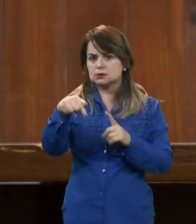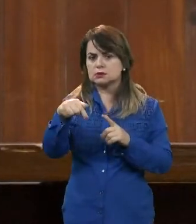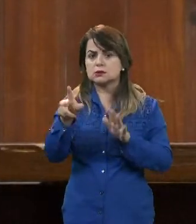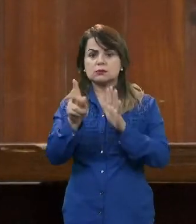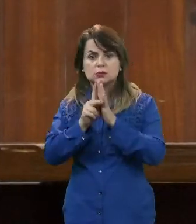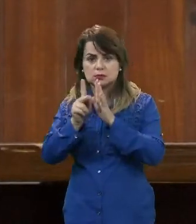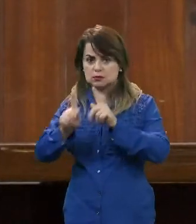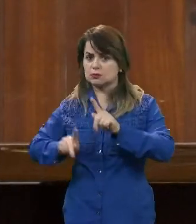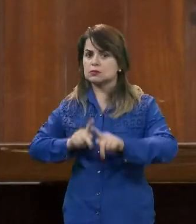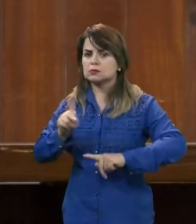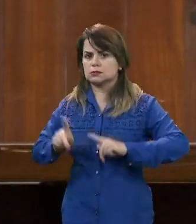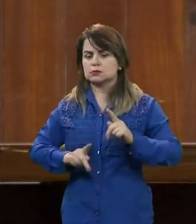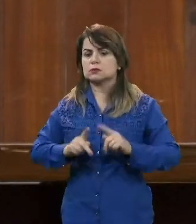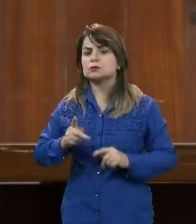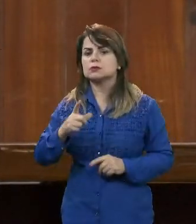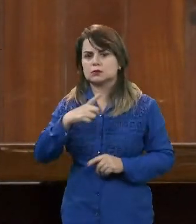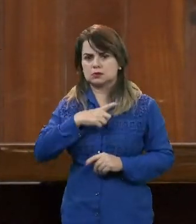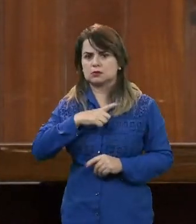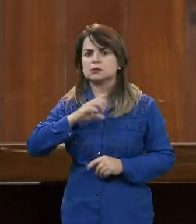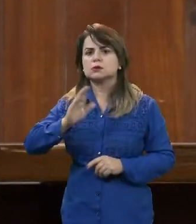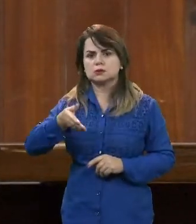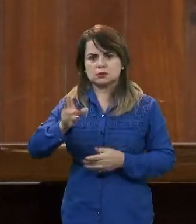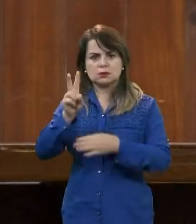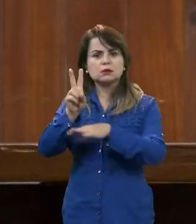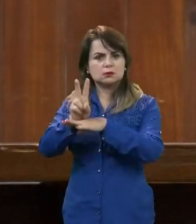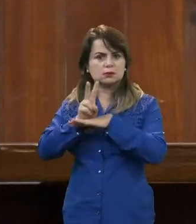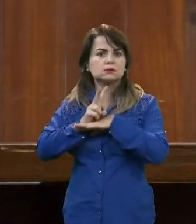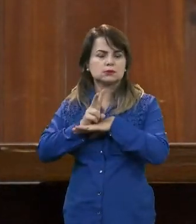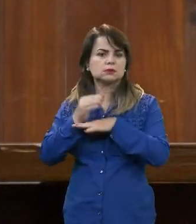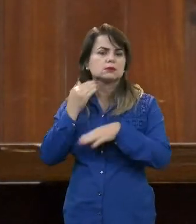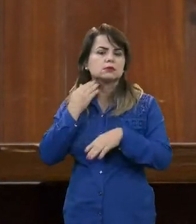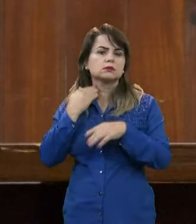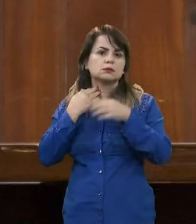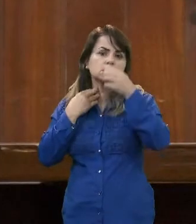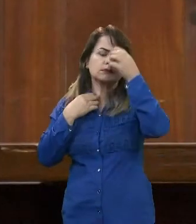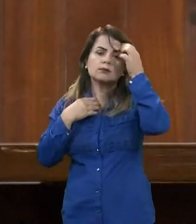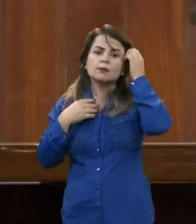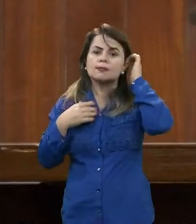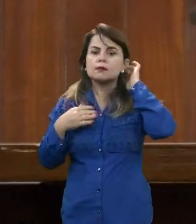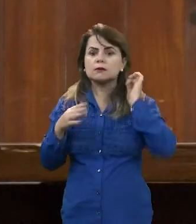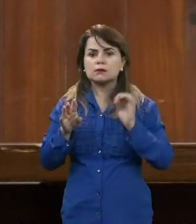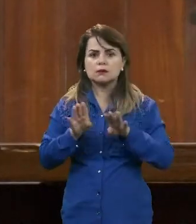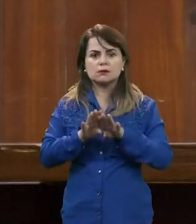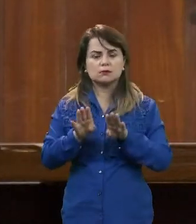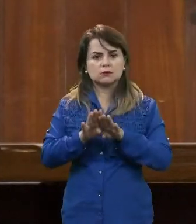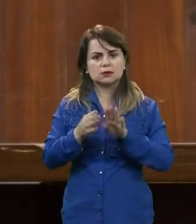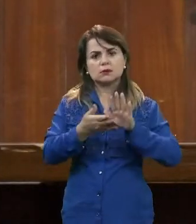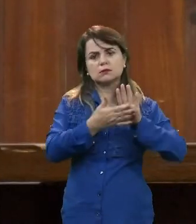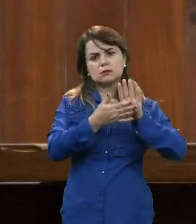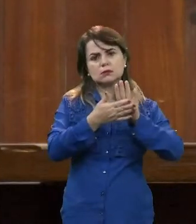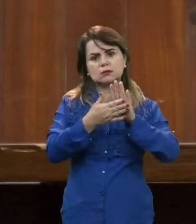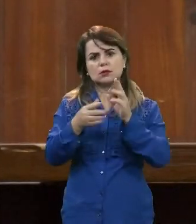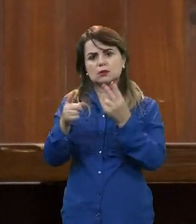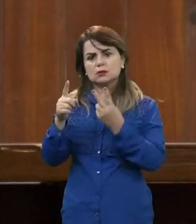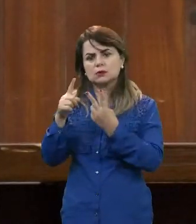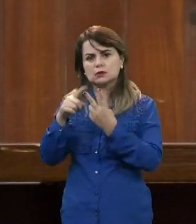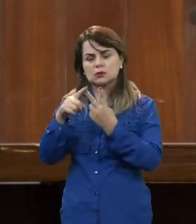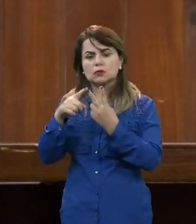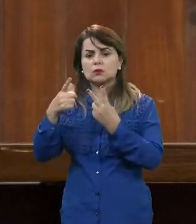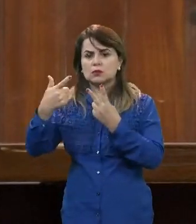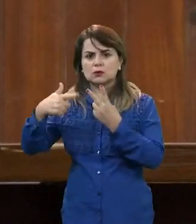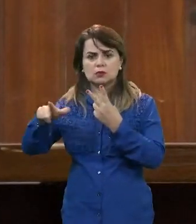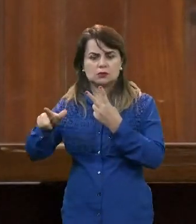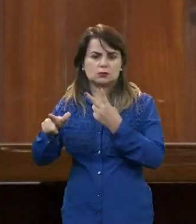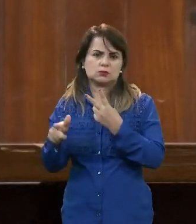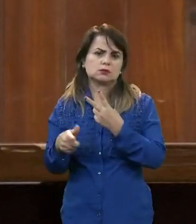consignados conosco. E a proposta que é mais ampla e que aqui, né, também a gente coloca, né, nesse momento, como eu